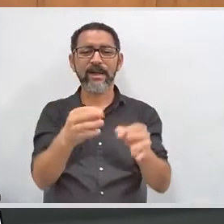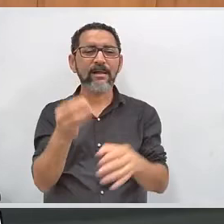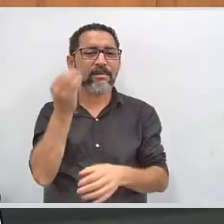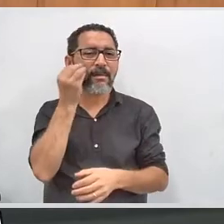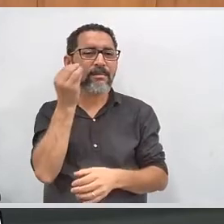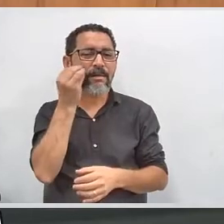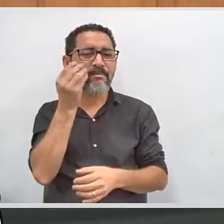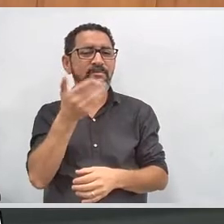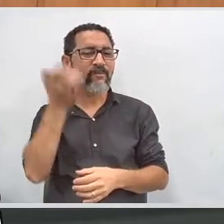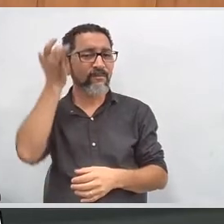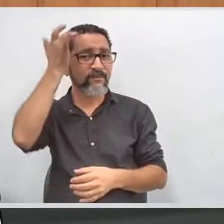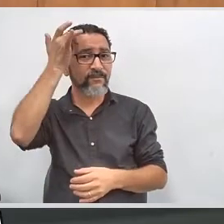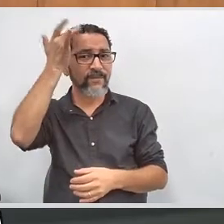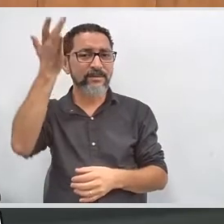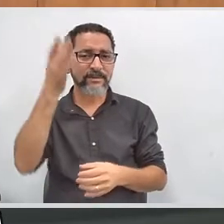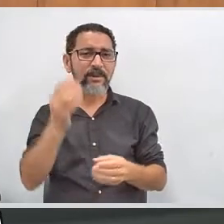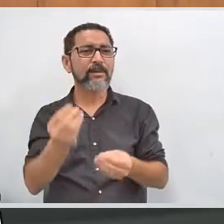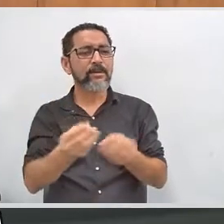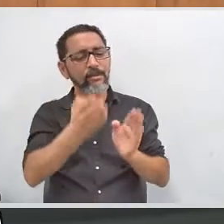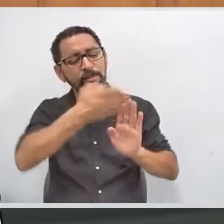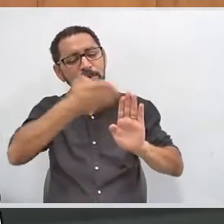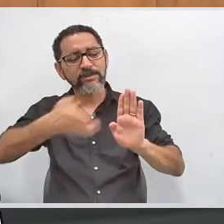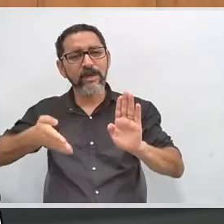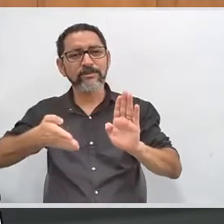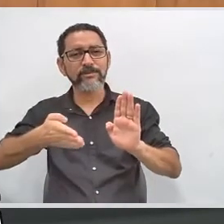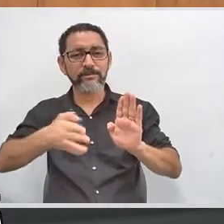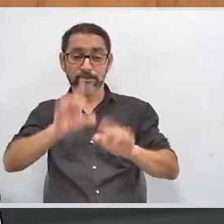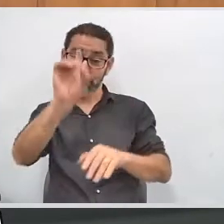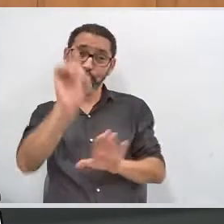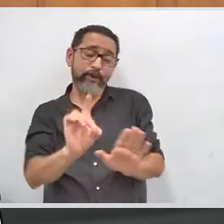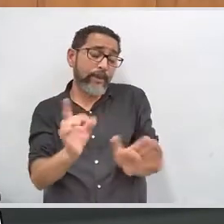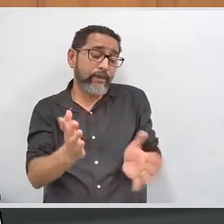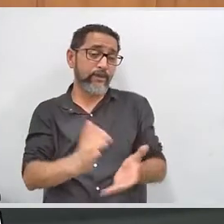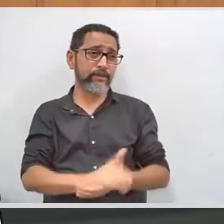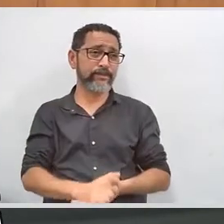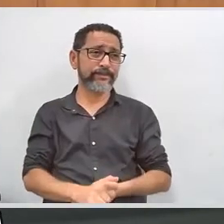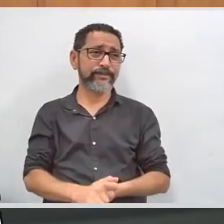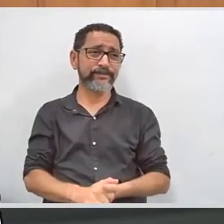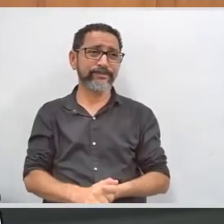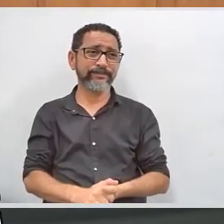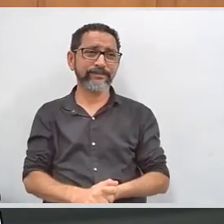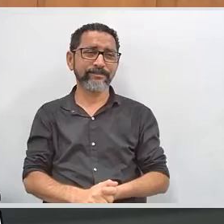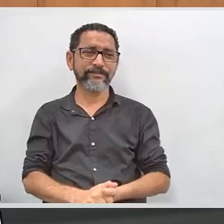facilitar mesmo o processo eleitoral, que é um direito de todo cidadão.